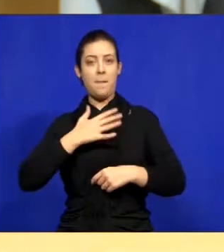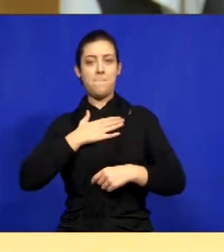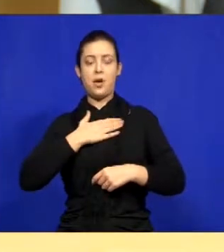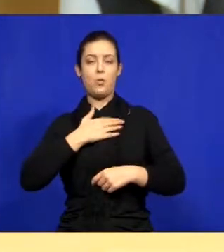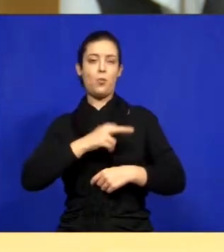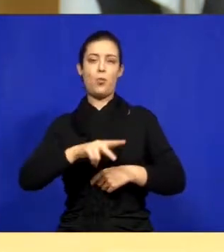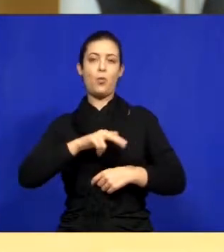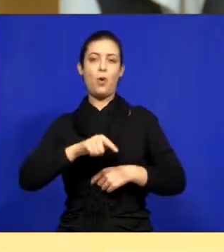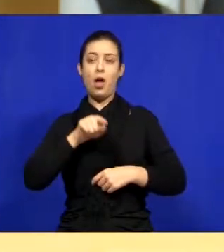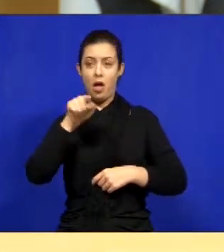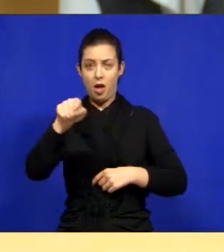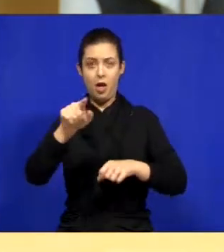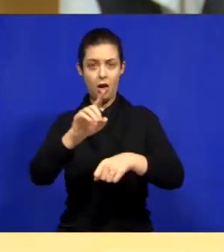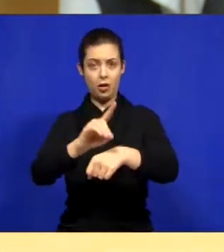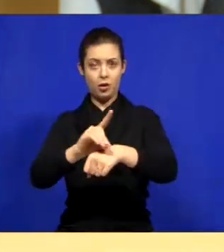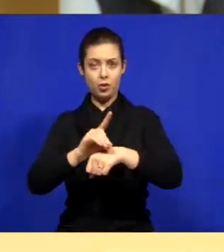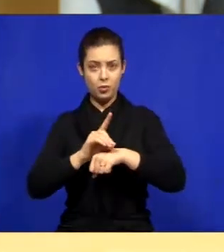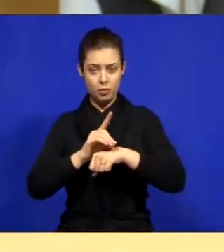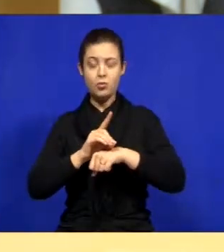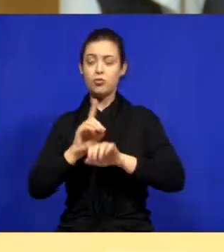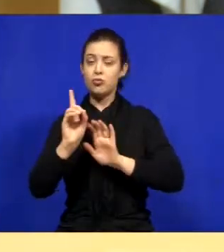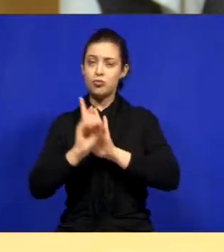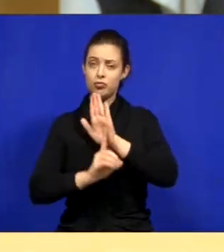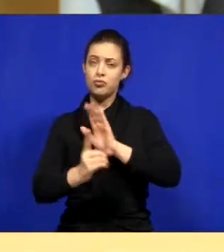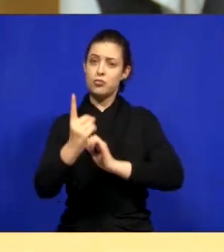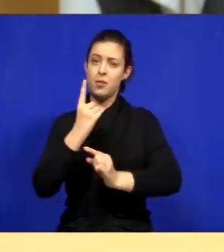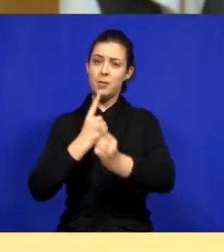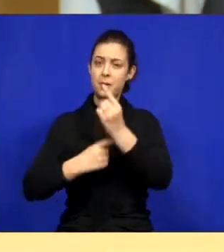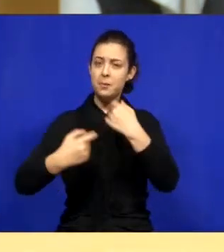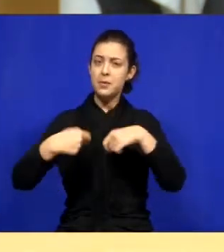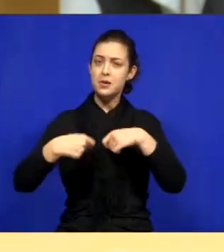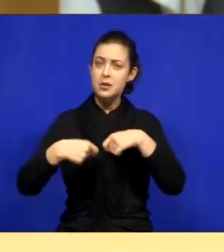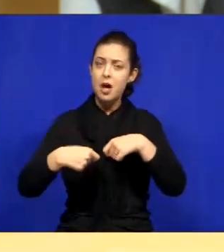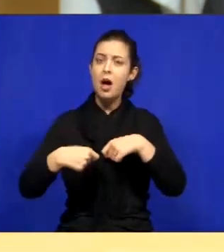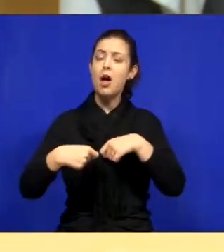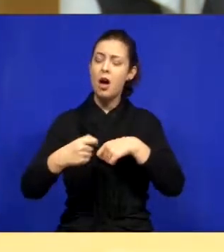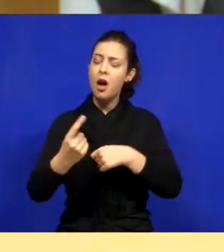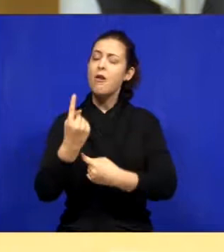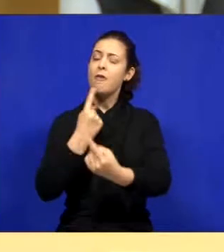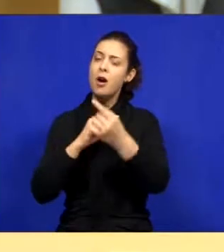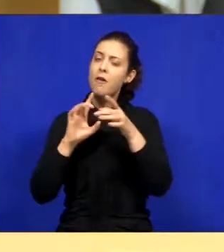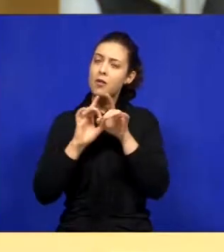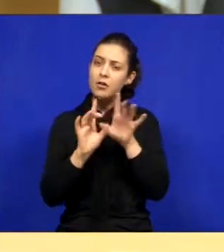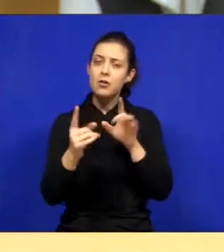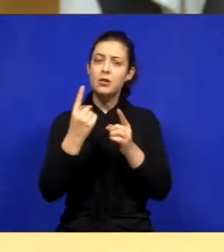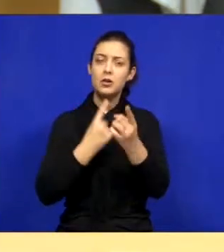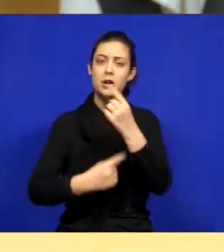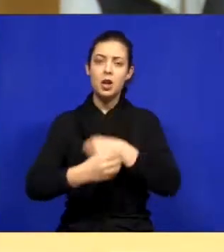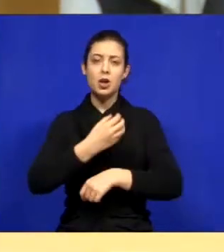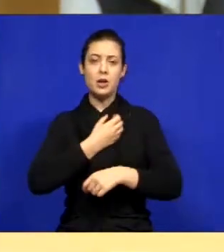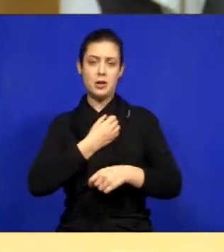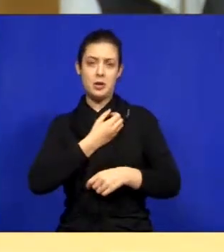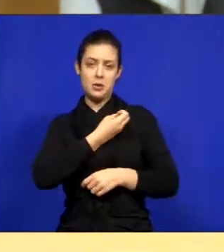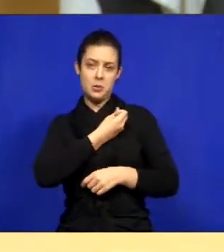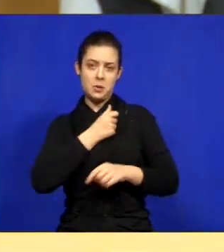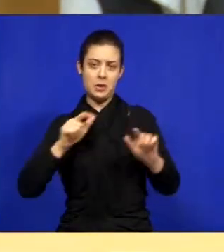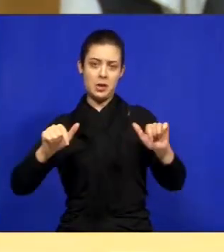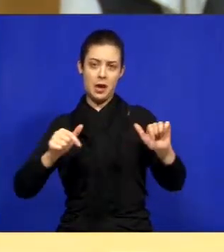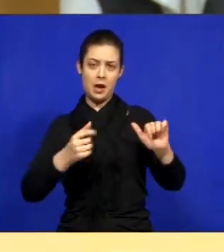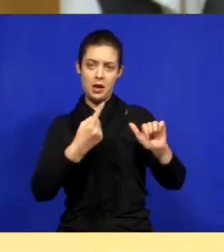o gabinete é de vocês. que precisar, pode vir no gabinete 10 do vereador Valmir,